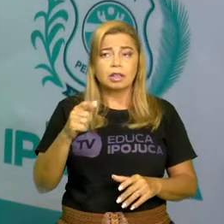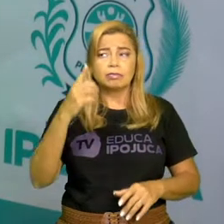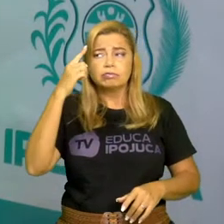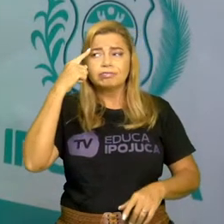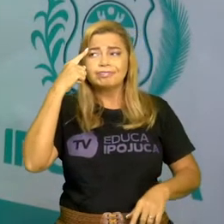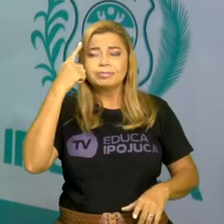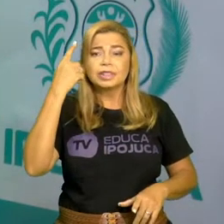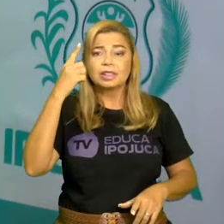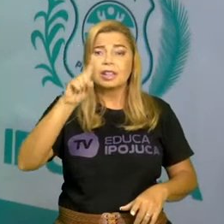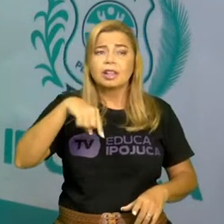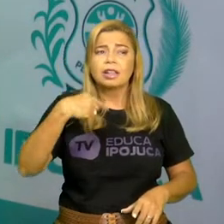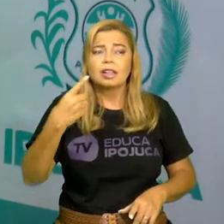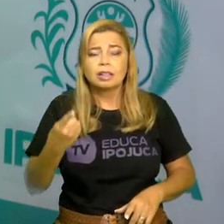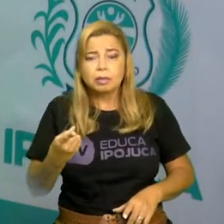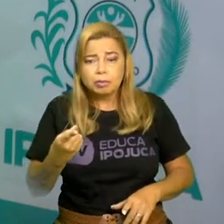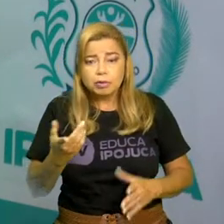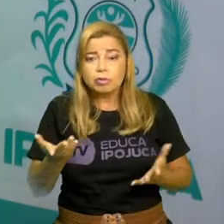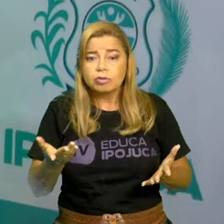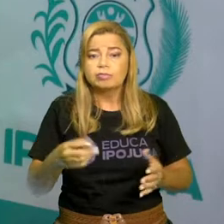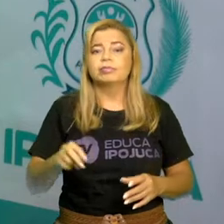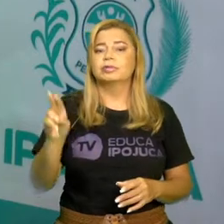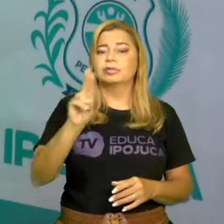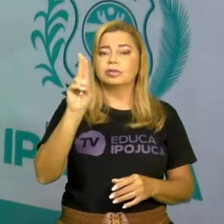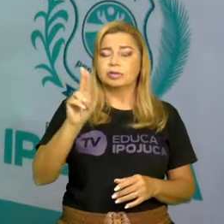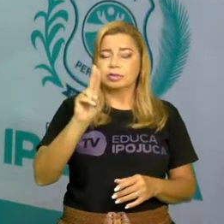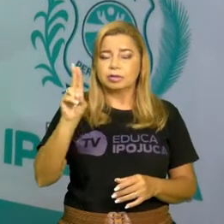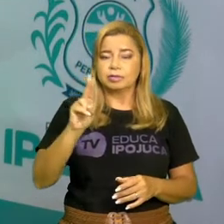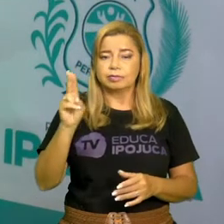vai entendendo a ordem do alfabeto.